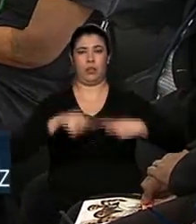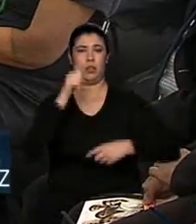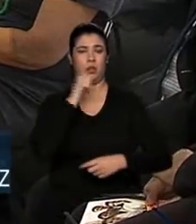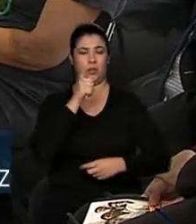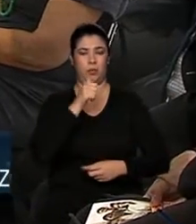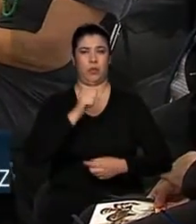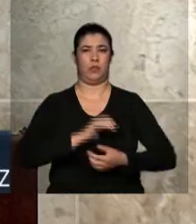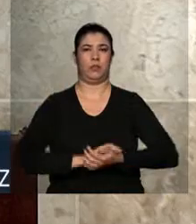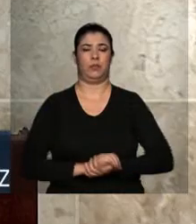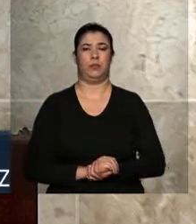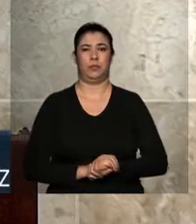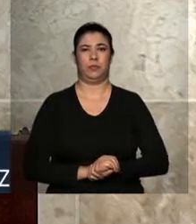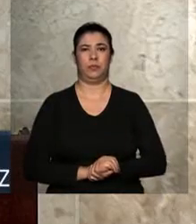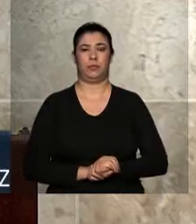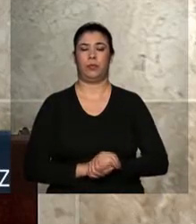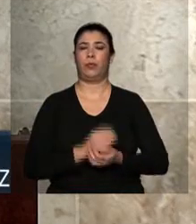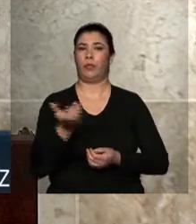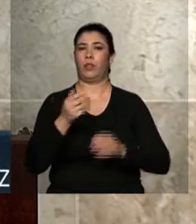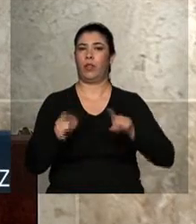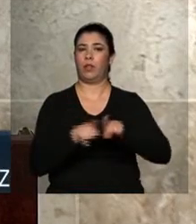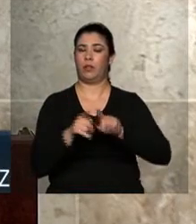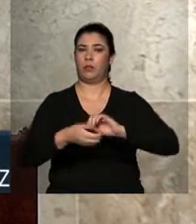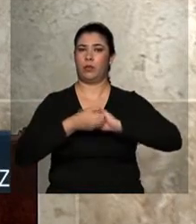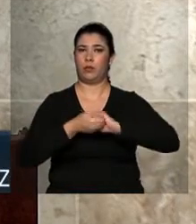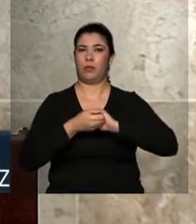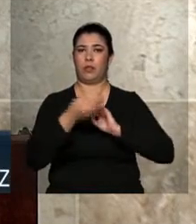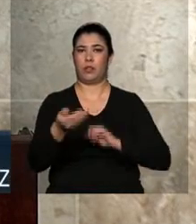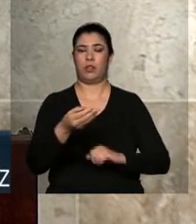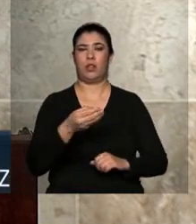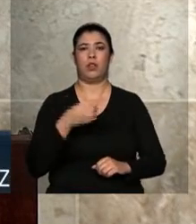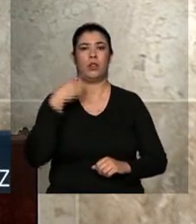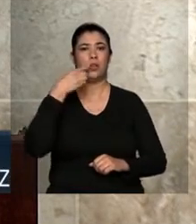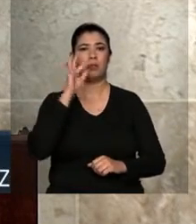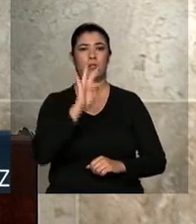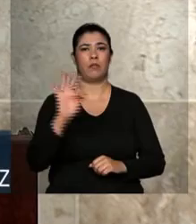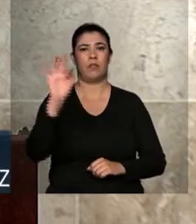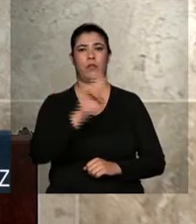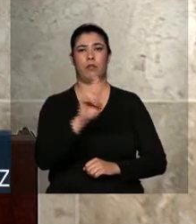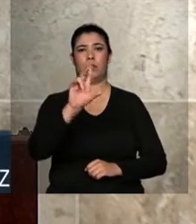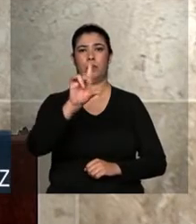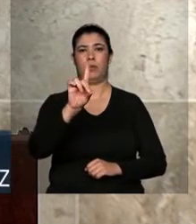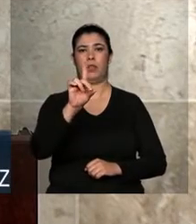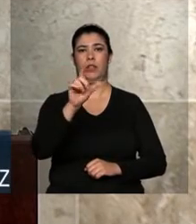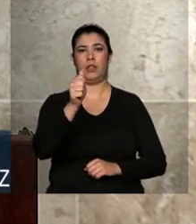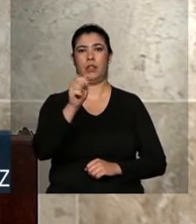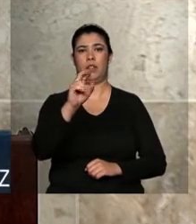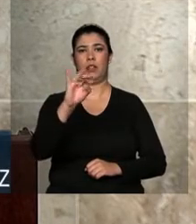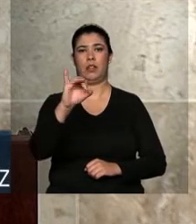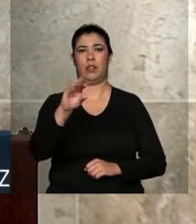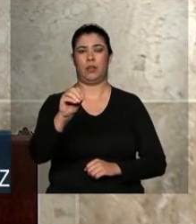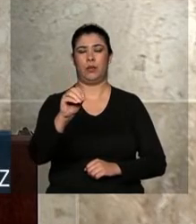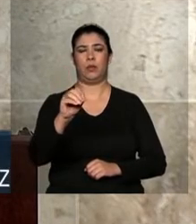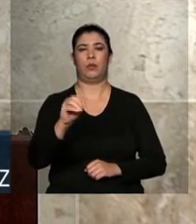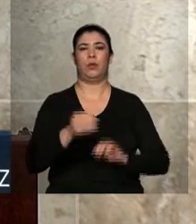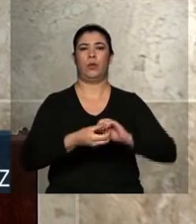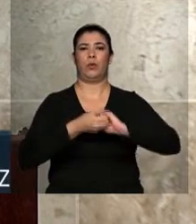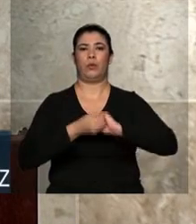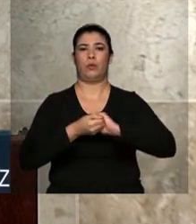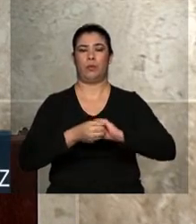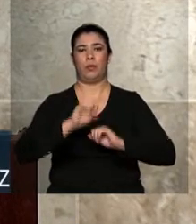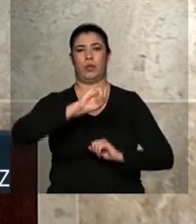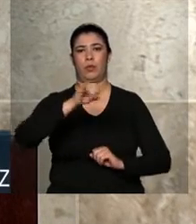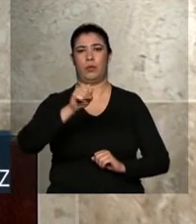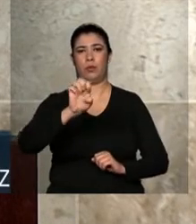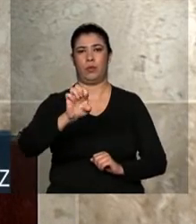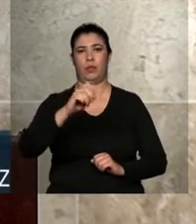as Mulheres. Queria cumprimentar o deputado federal, Laércio Oliveira. Cumprimentar o José